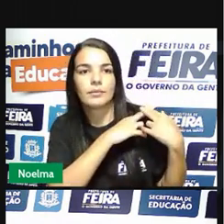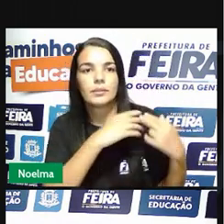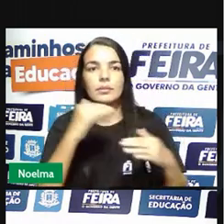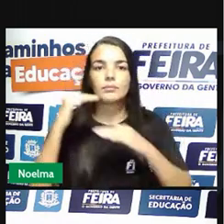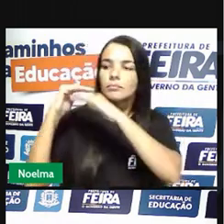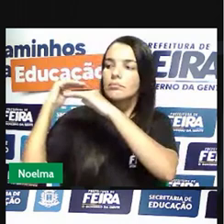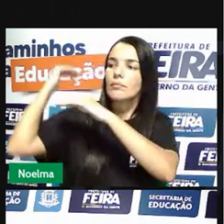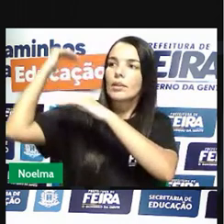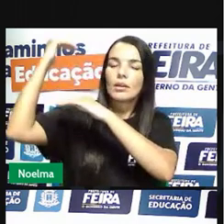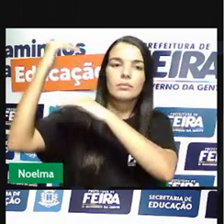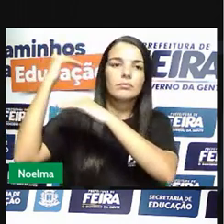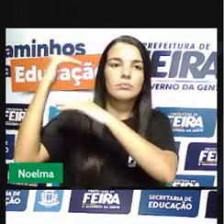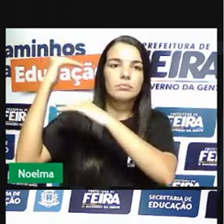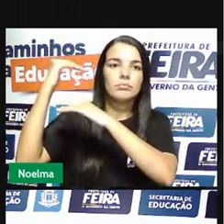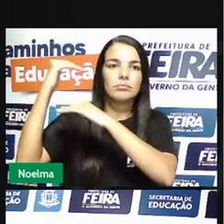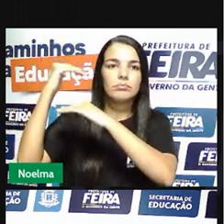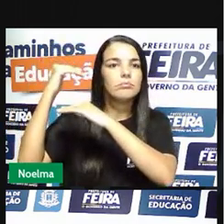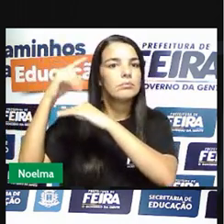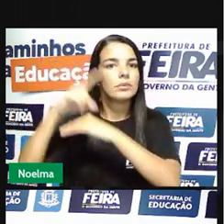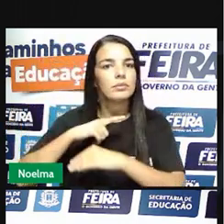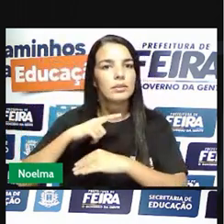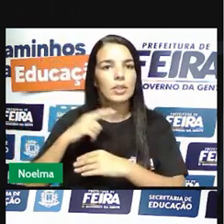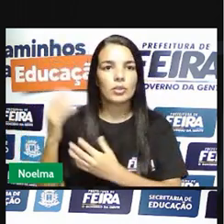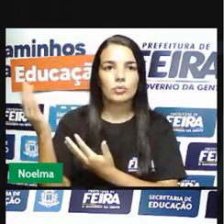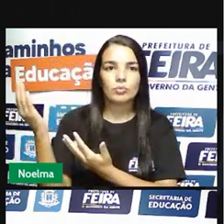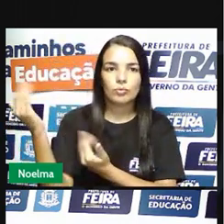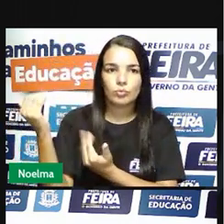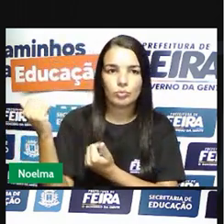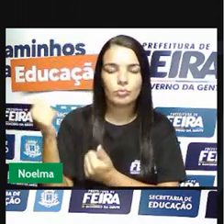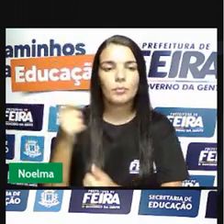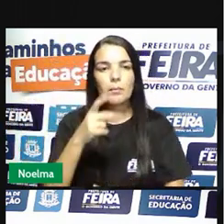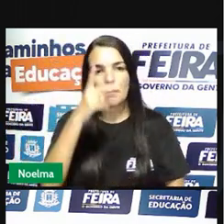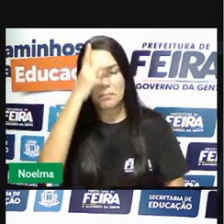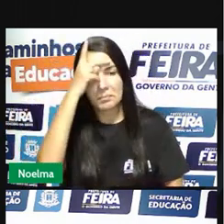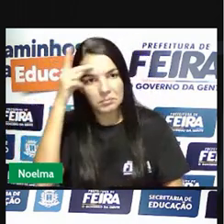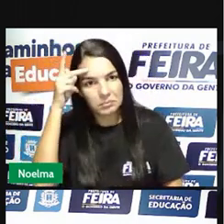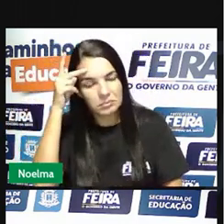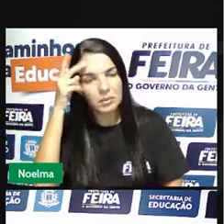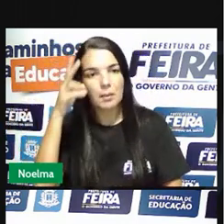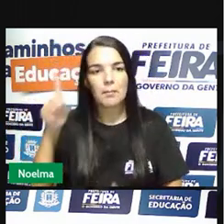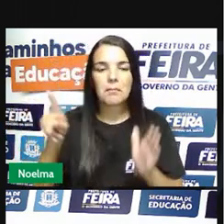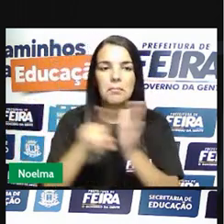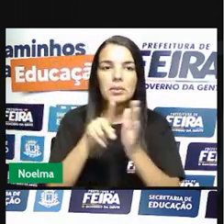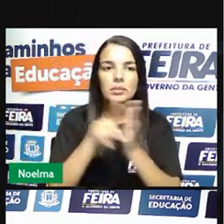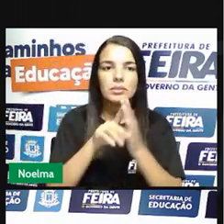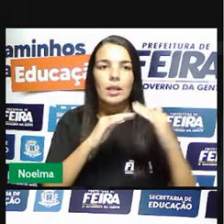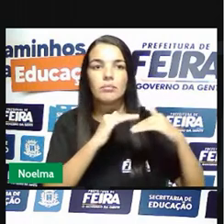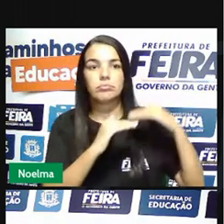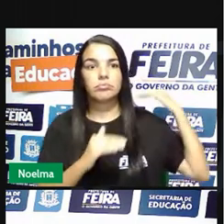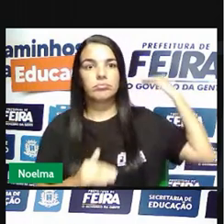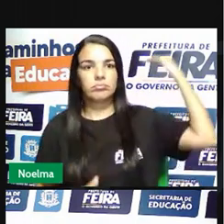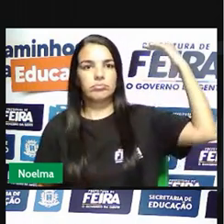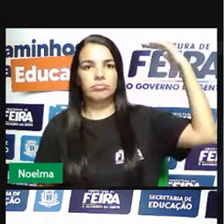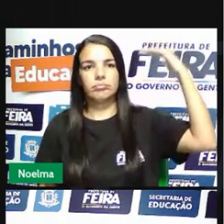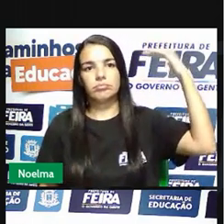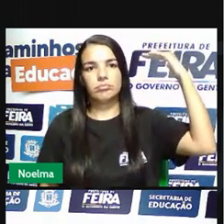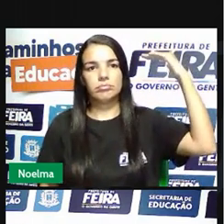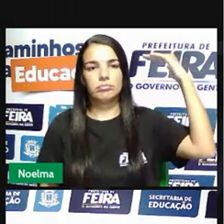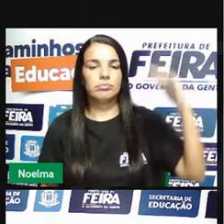lembrar que a Inconfidência Mineira tem como os principais líderes pessoas pertencentes à elite, certo?